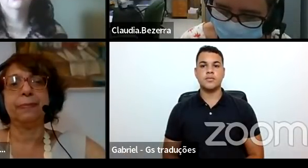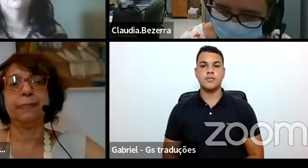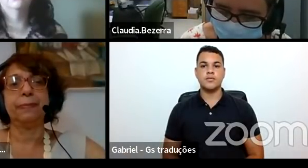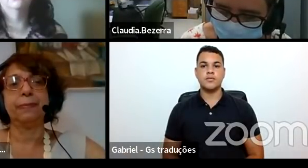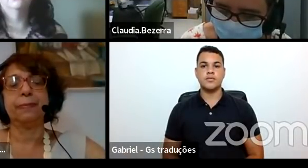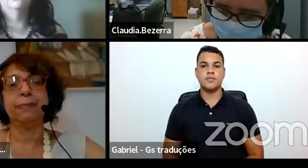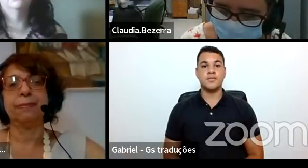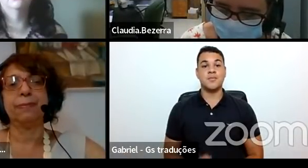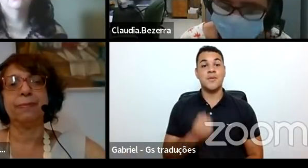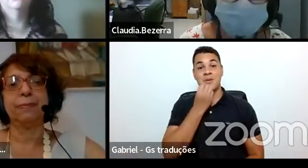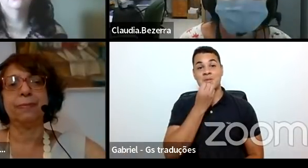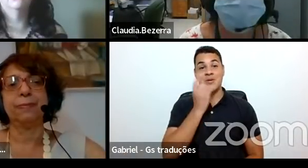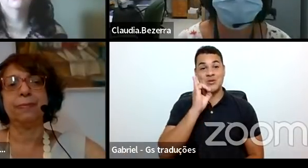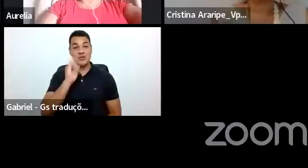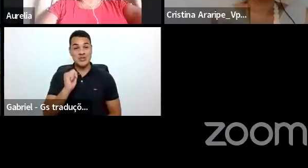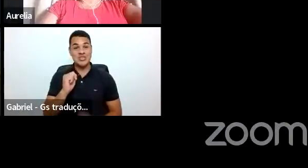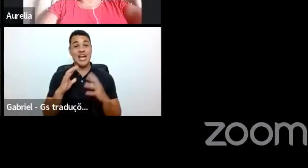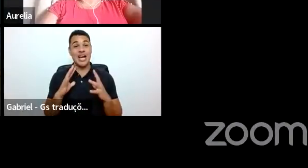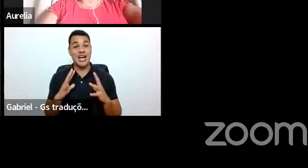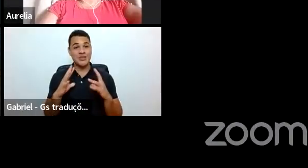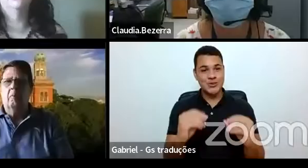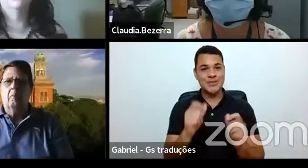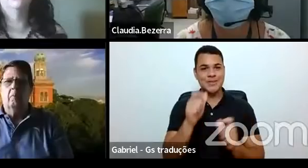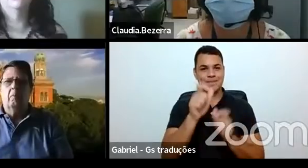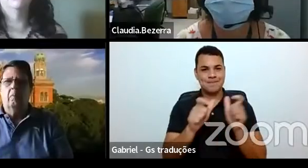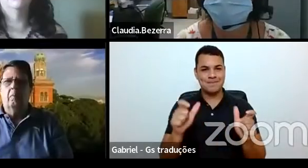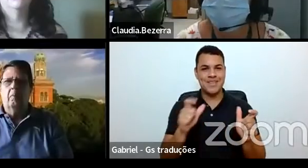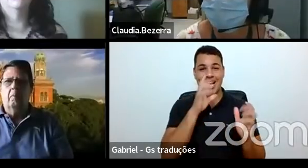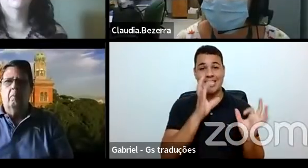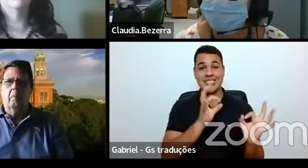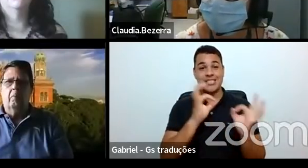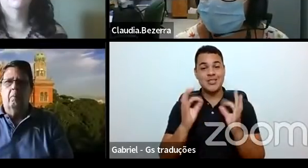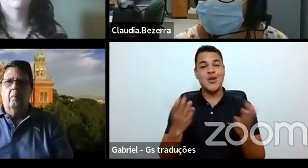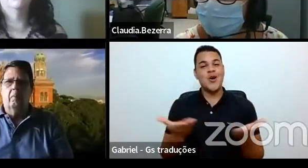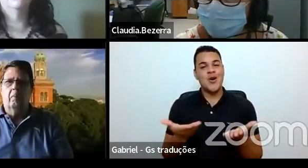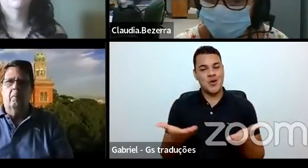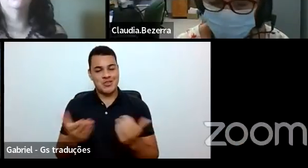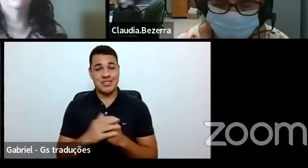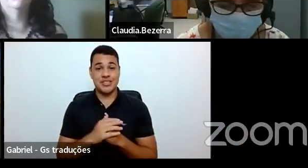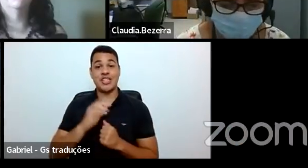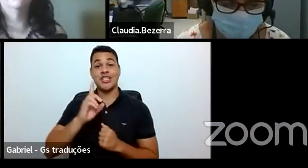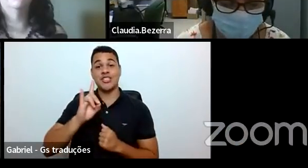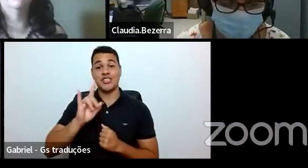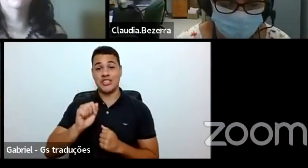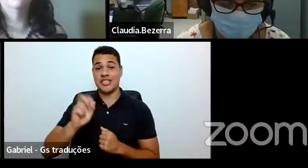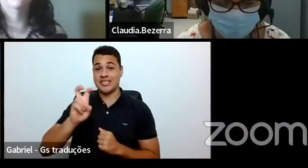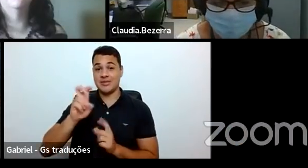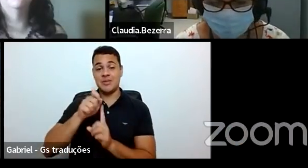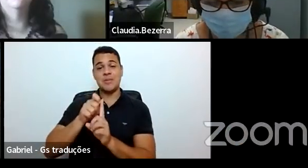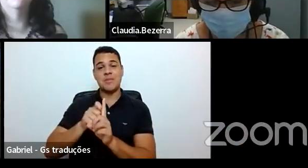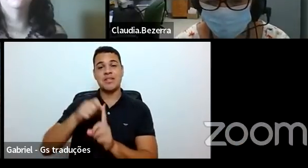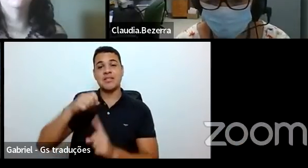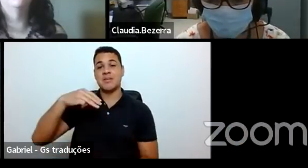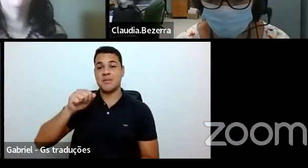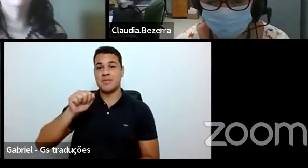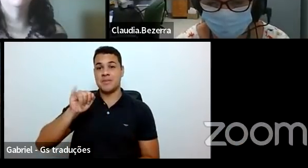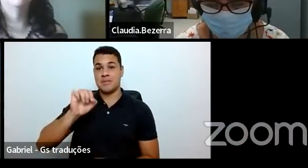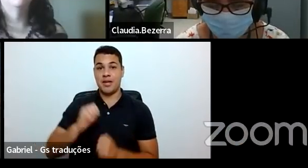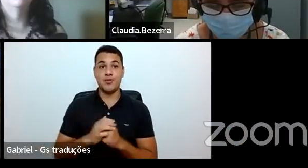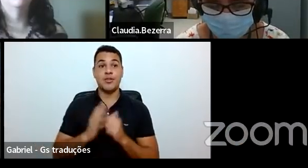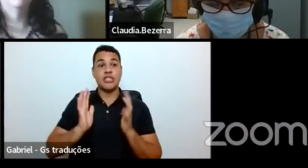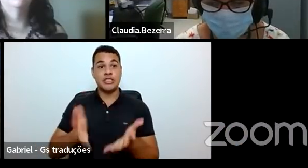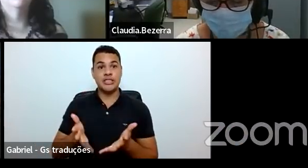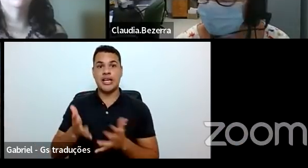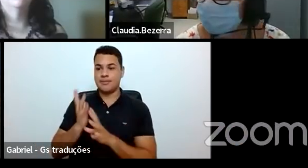Bom dia a todas e todos que nos acompanham nesta manhã, dia 5 de maio, para a abertura da 30ª Reunião